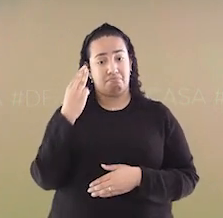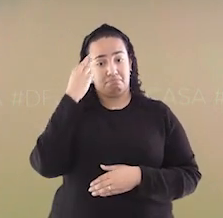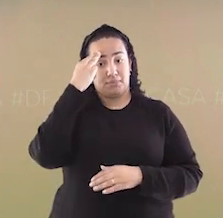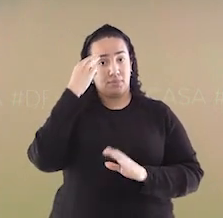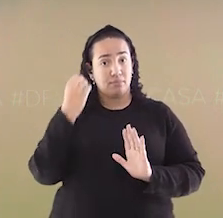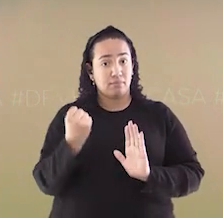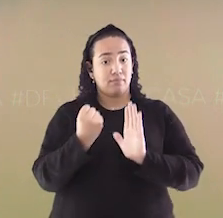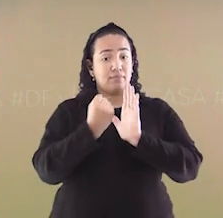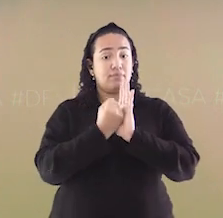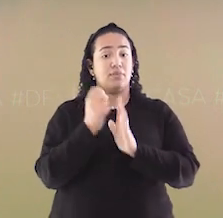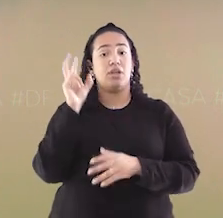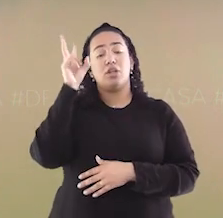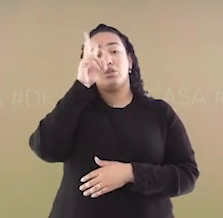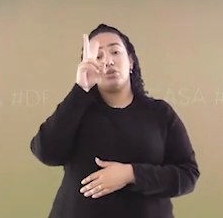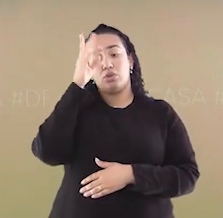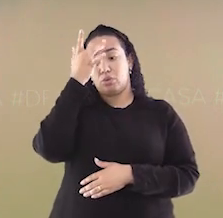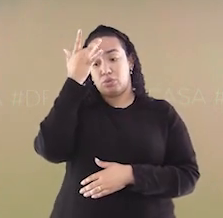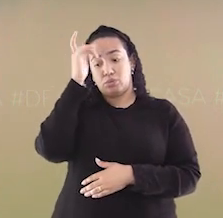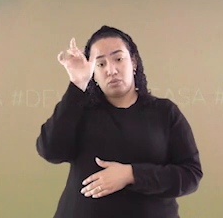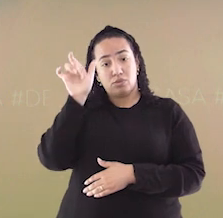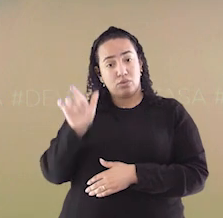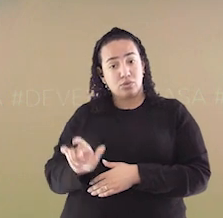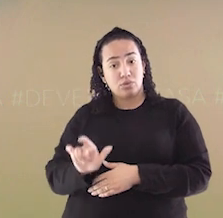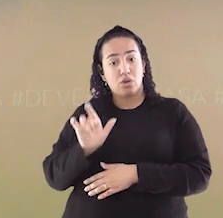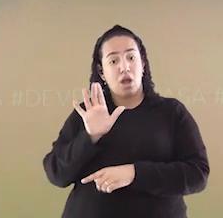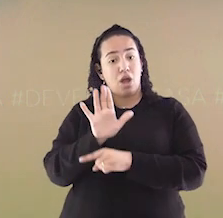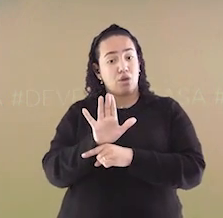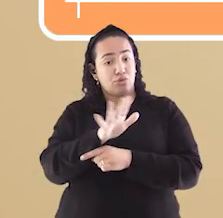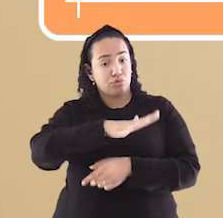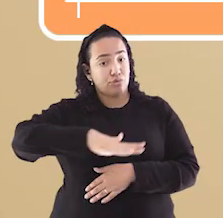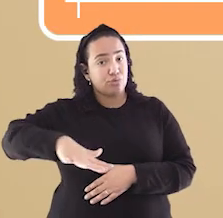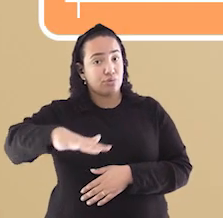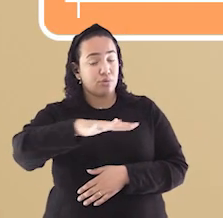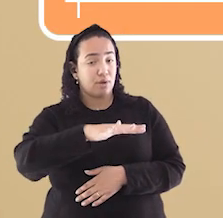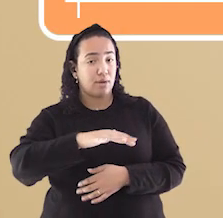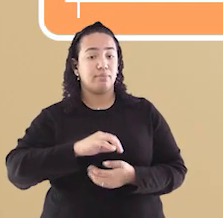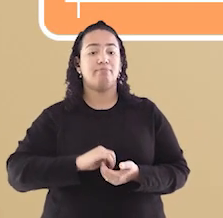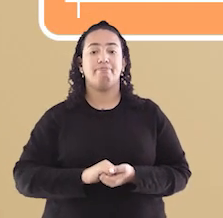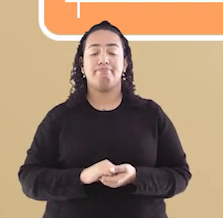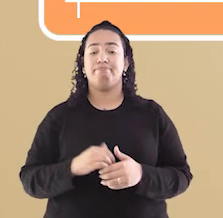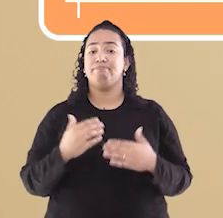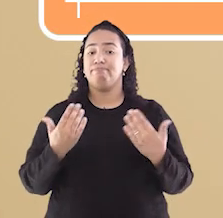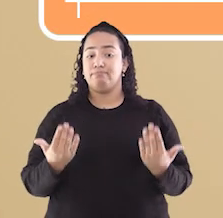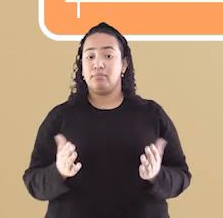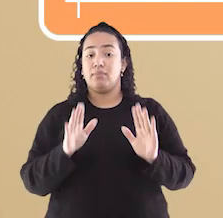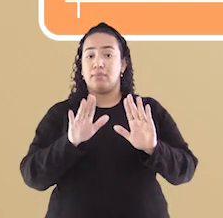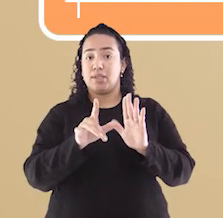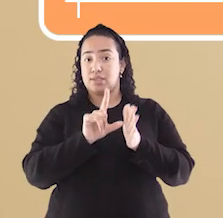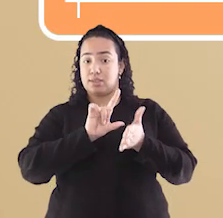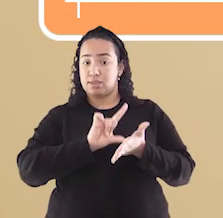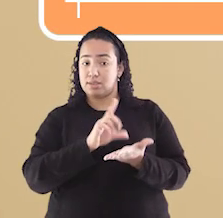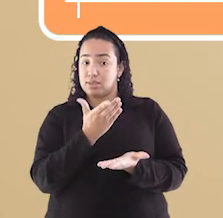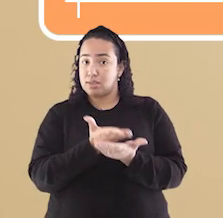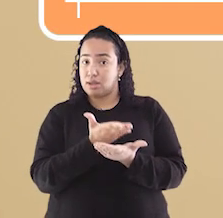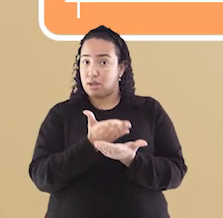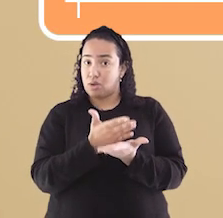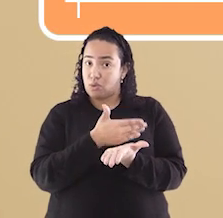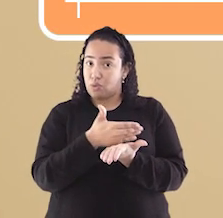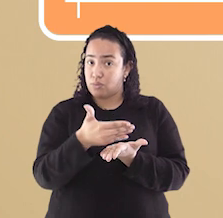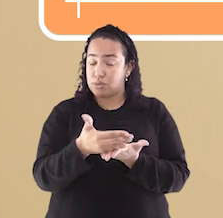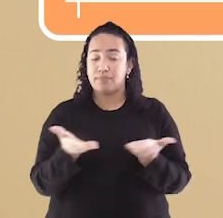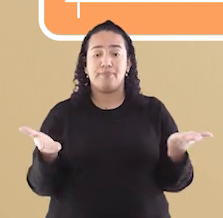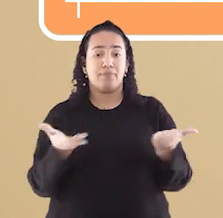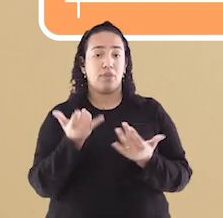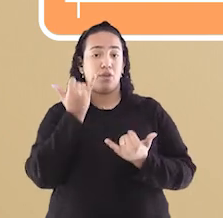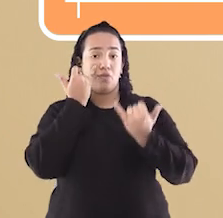contam a história de alguém que fez o bem para aquele lugar. Bom, mas antes de começarmos a aula, vou passar